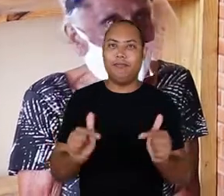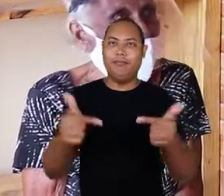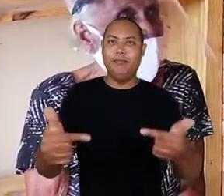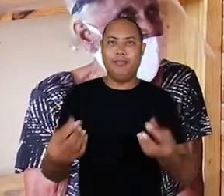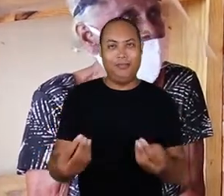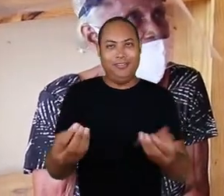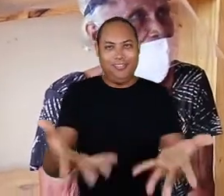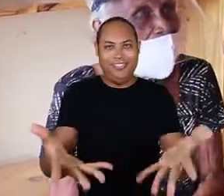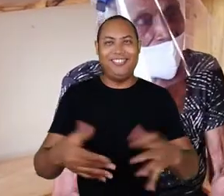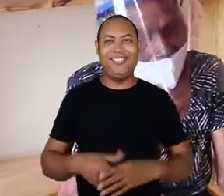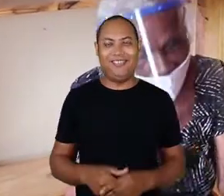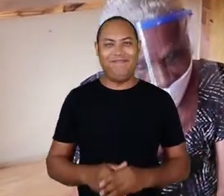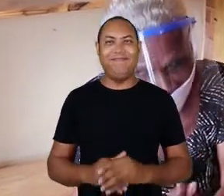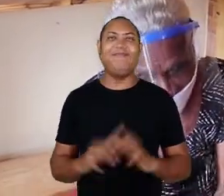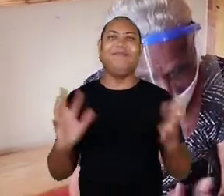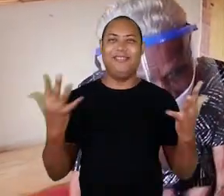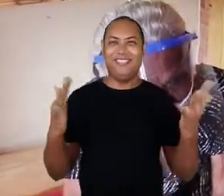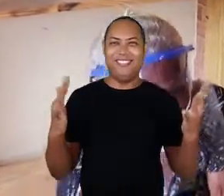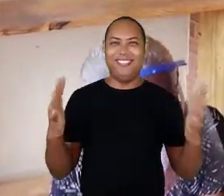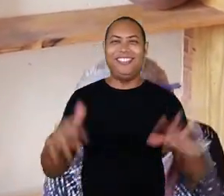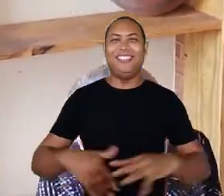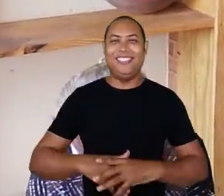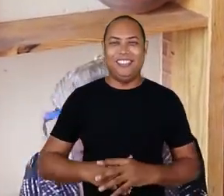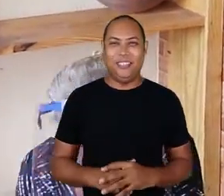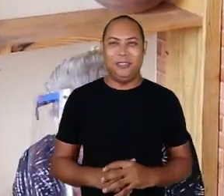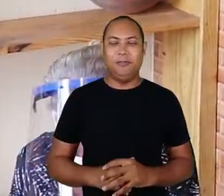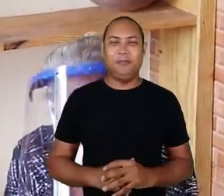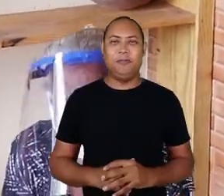gente faz isso Através da entrega Deste diploma